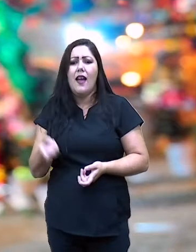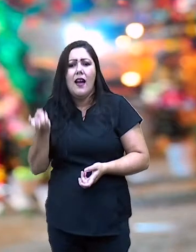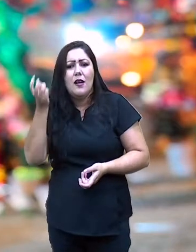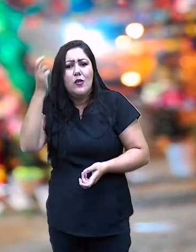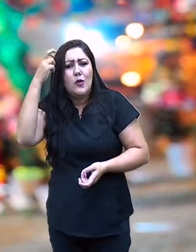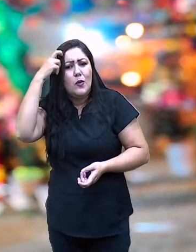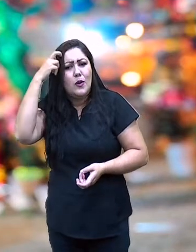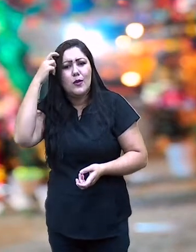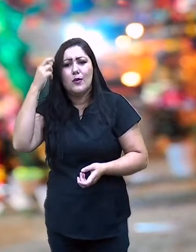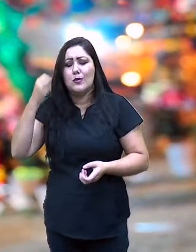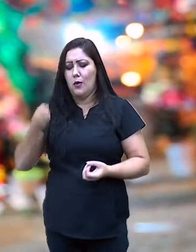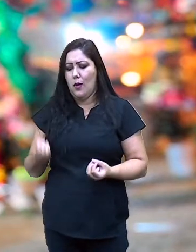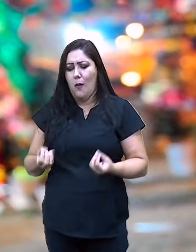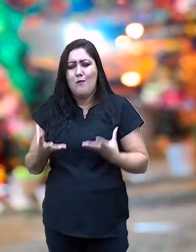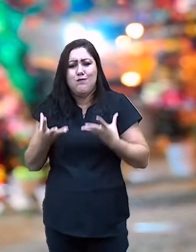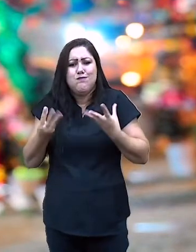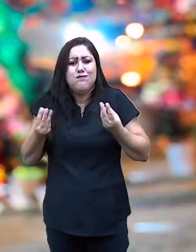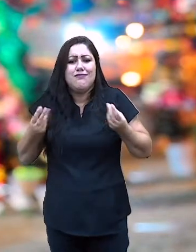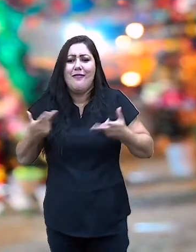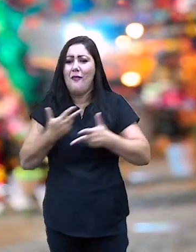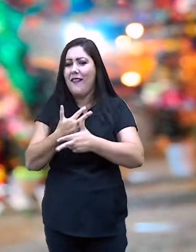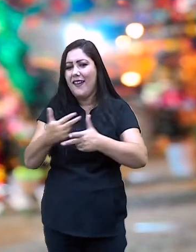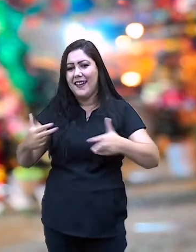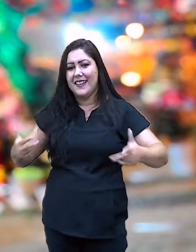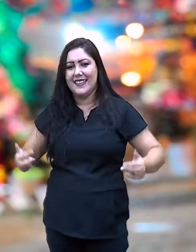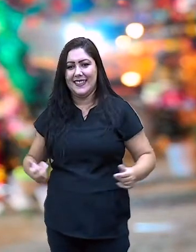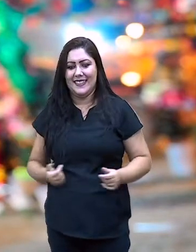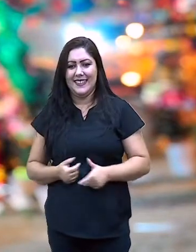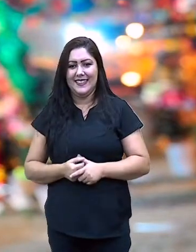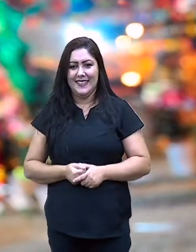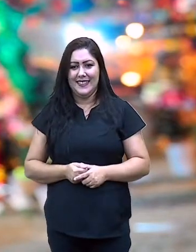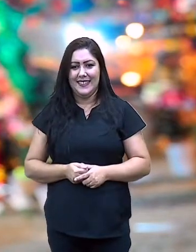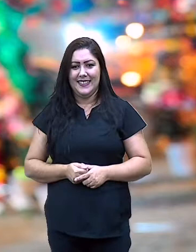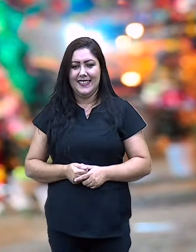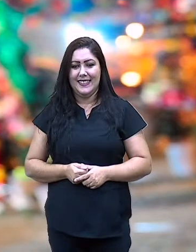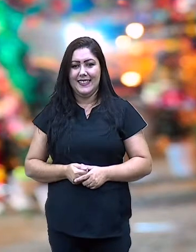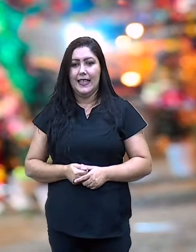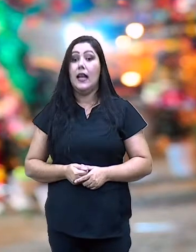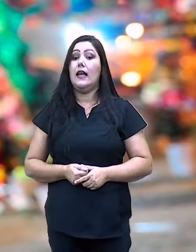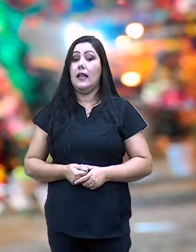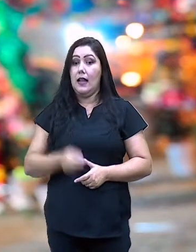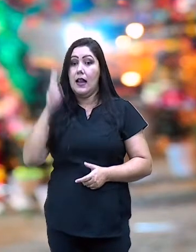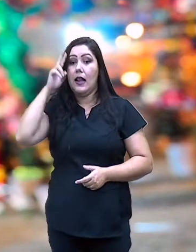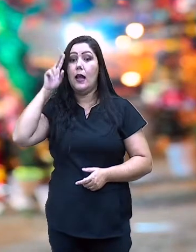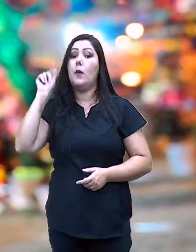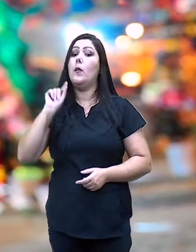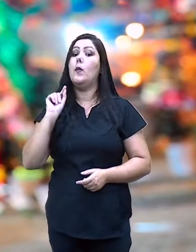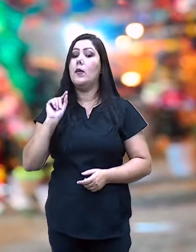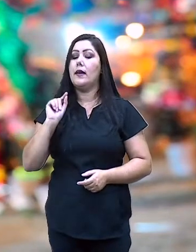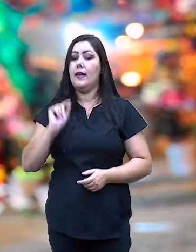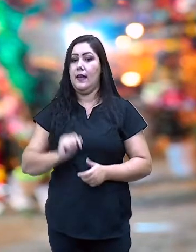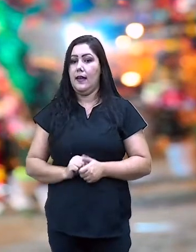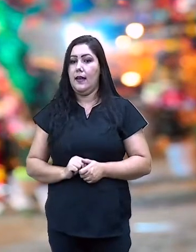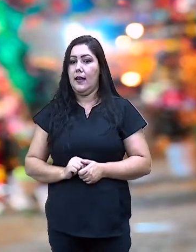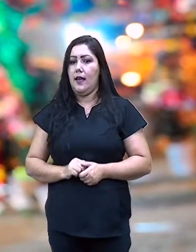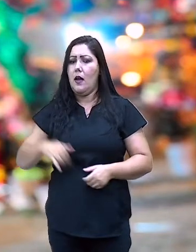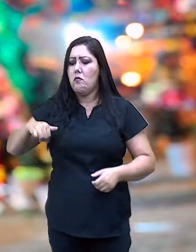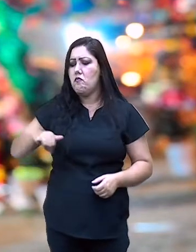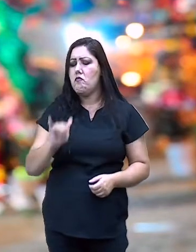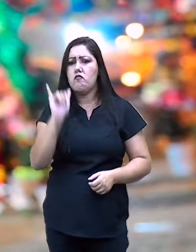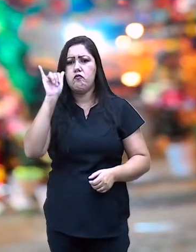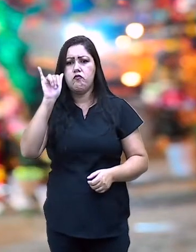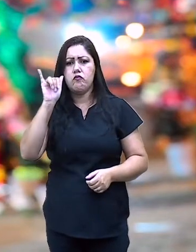E nós vamos falar da cultura Bumba Meu Boi, nós precisamos lembrar do seguinte. Esse boi sai pelas ruas sem